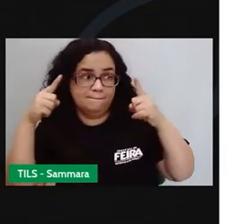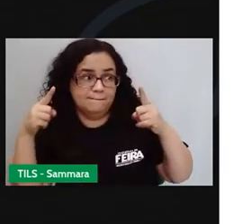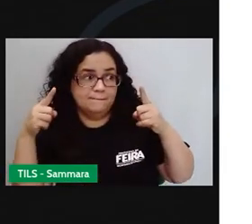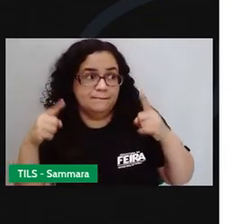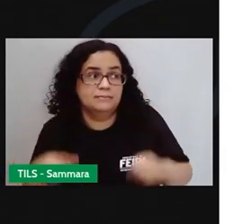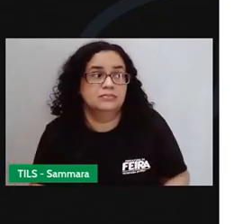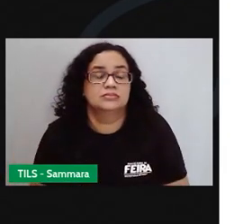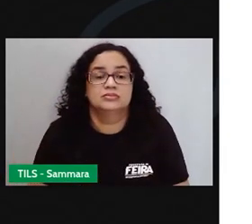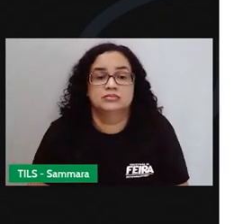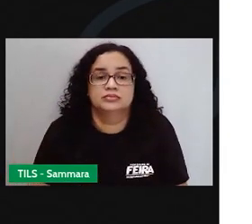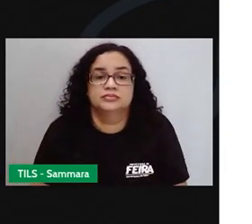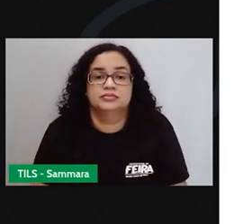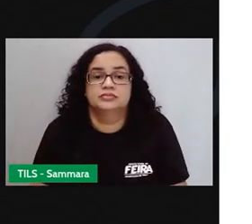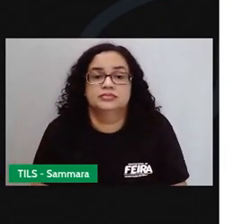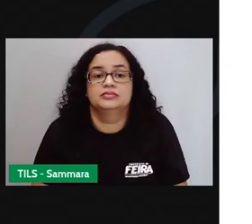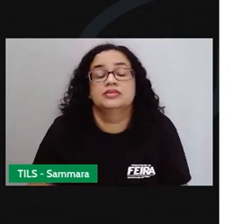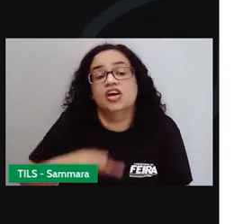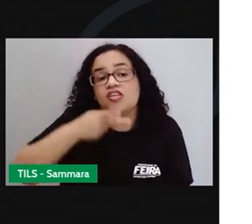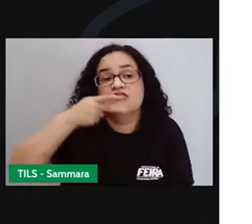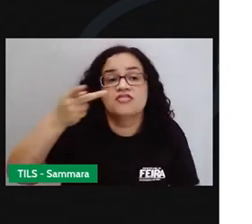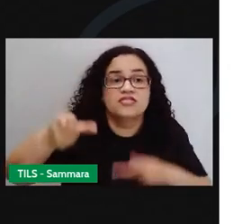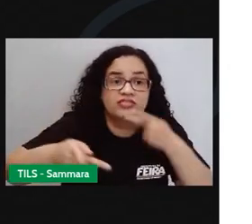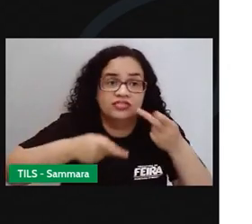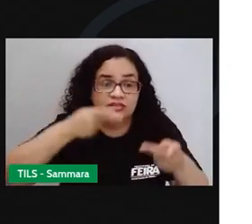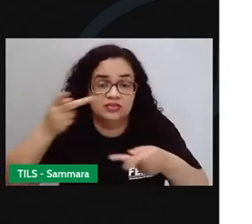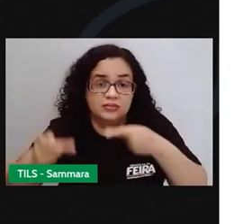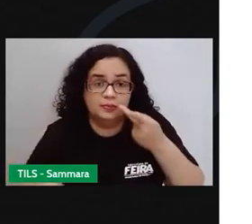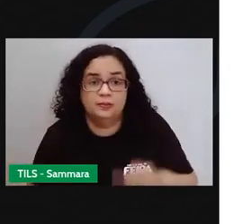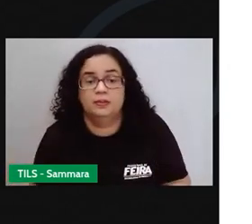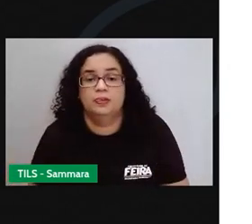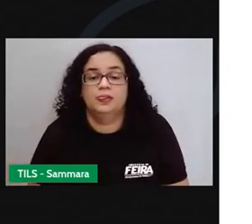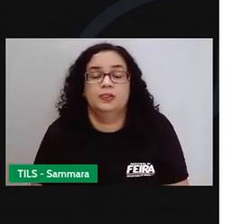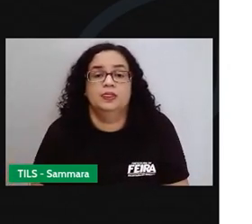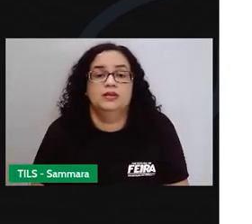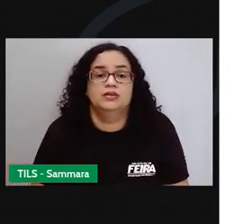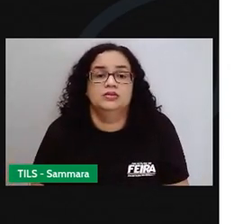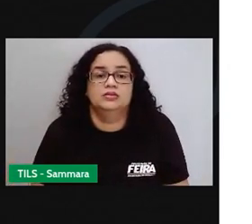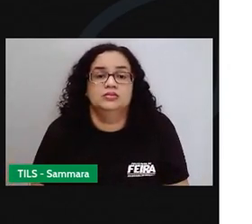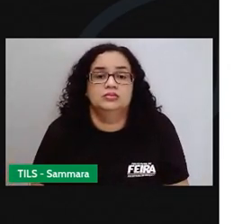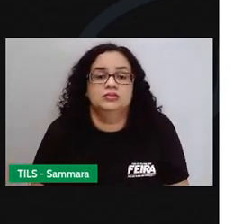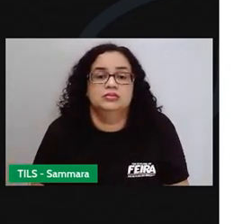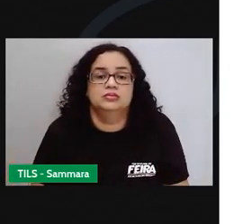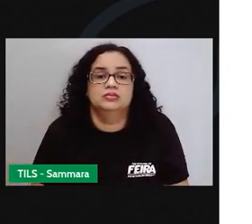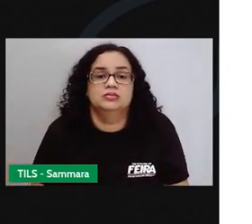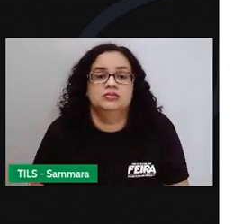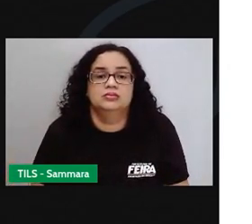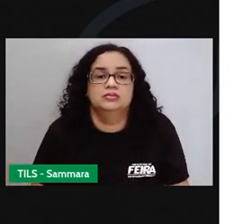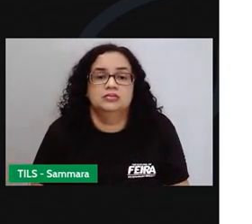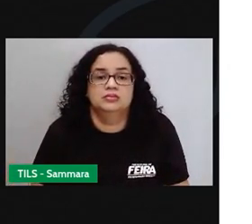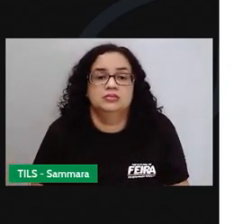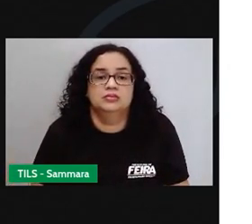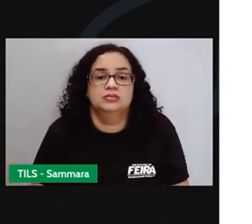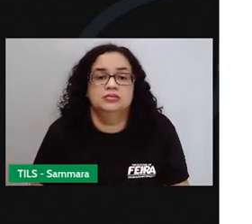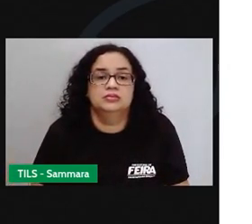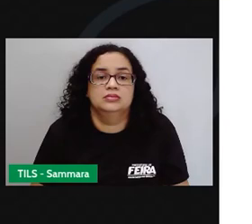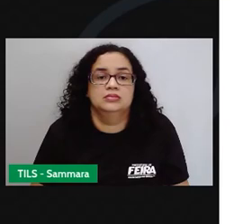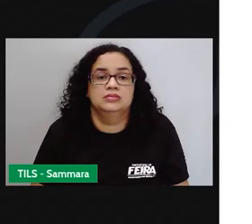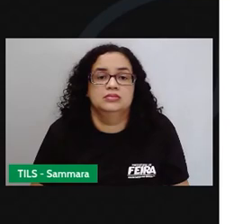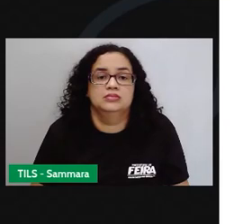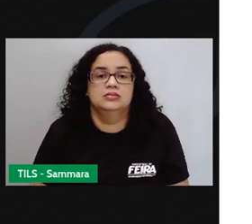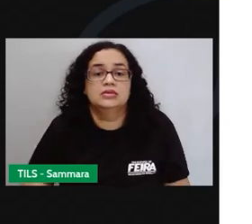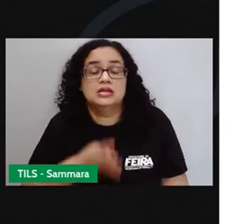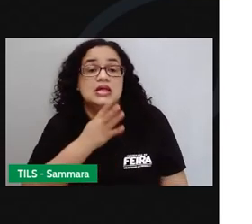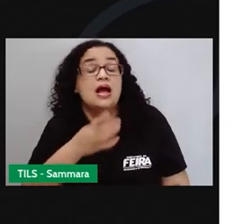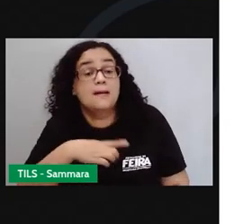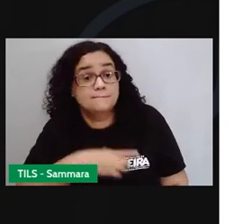interpretava e ia falando e olhando nos desenhos. Quando eu leio, eu me sinto livre porque é muito conhecimento que a gente